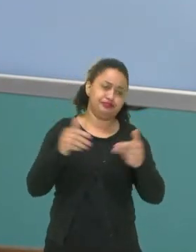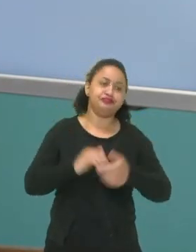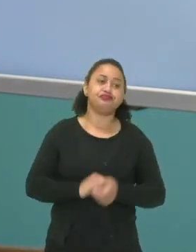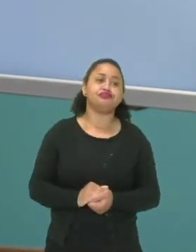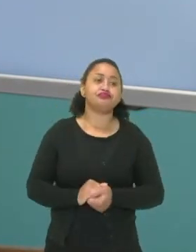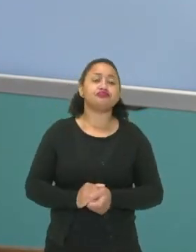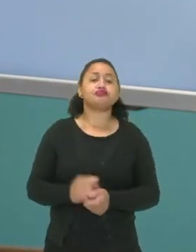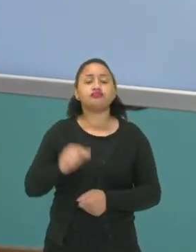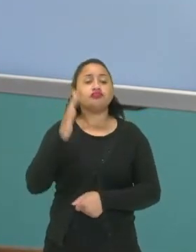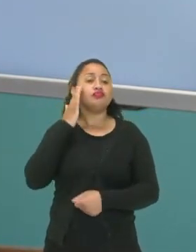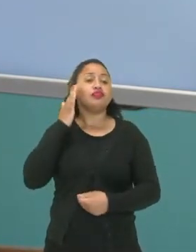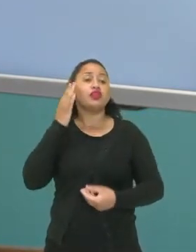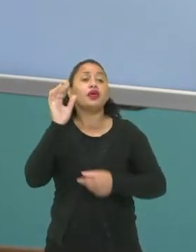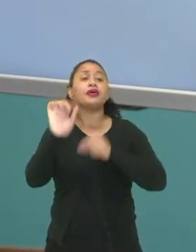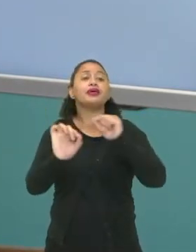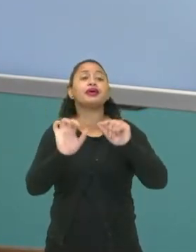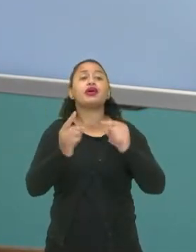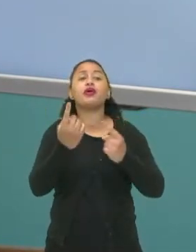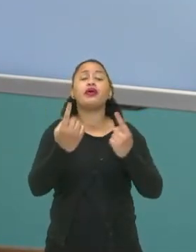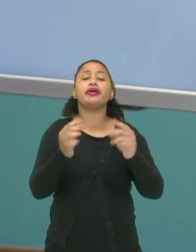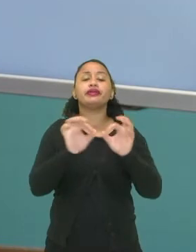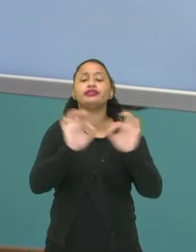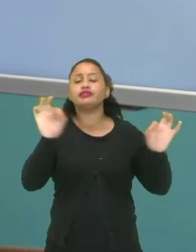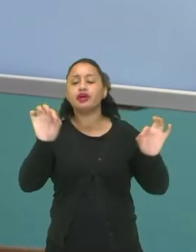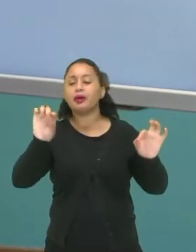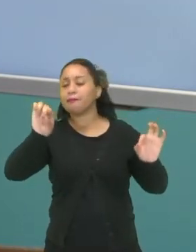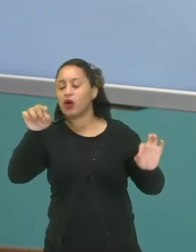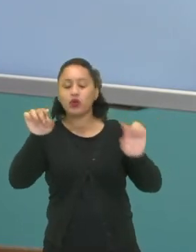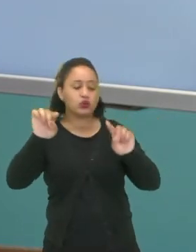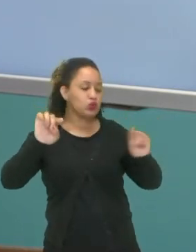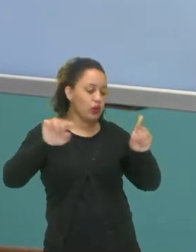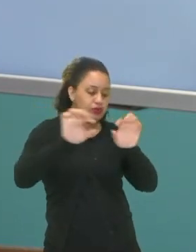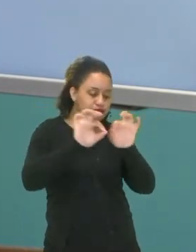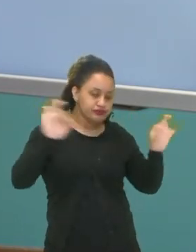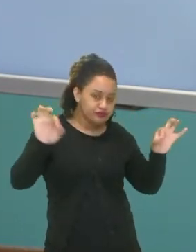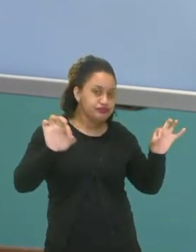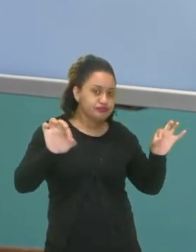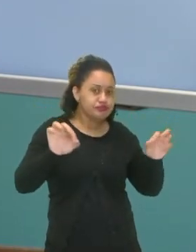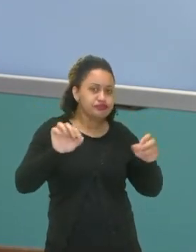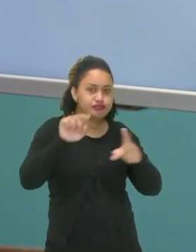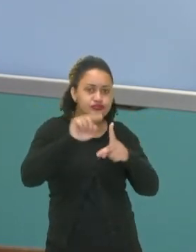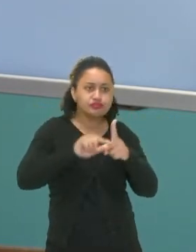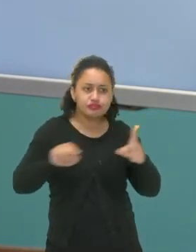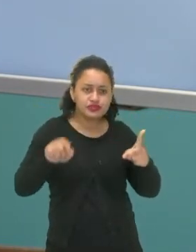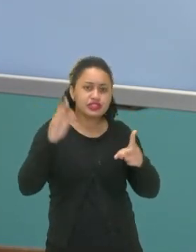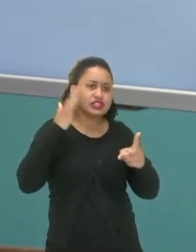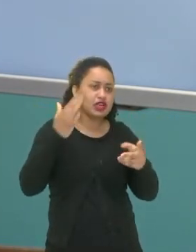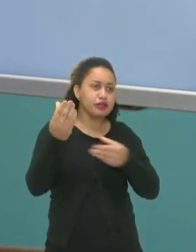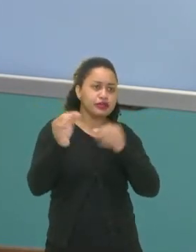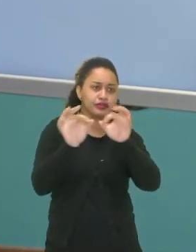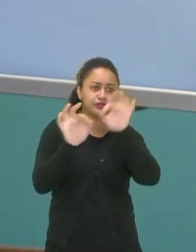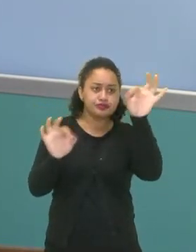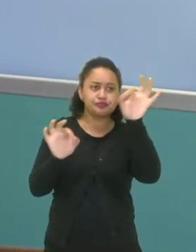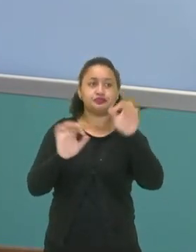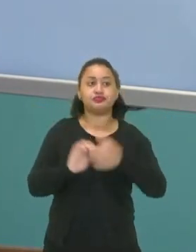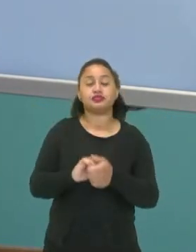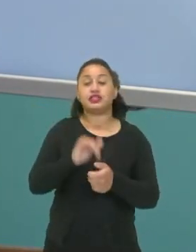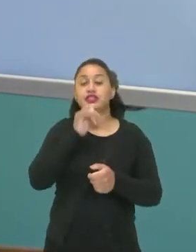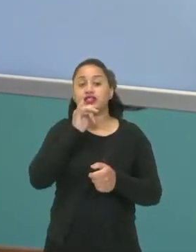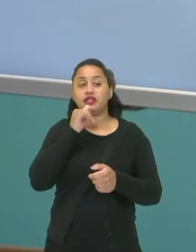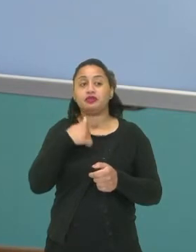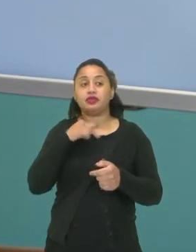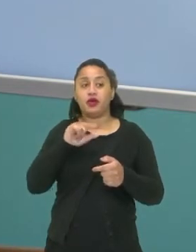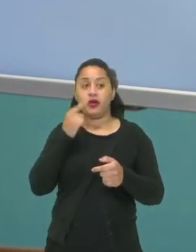Você sabe determinar a distância entre dois pontos no plano cartesiano? Por exemplo, se eu colocasse um ponto aqui no